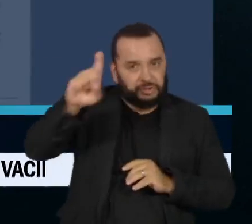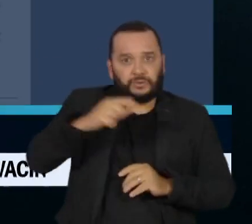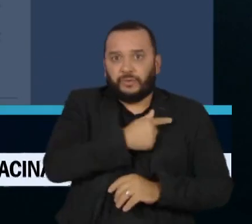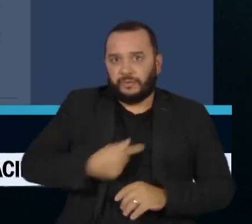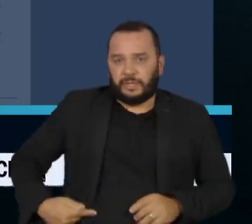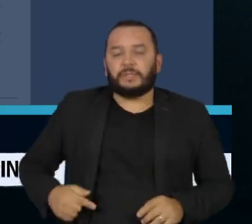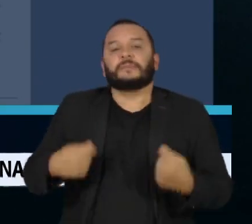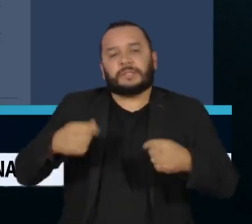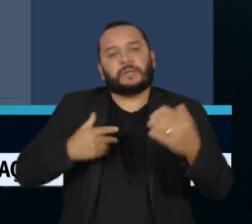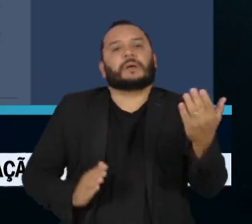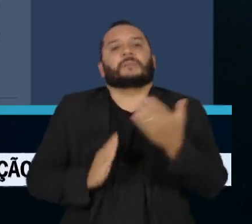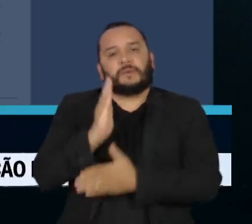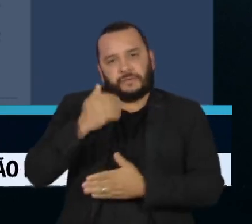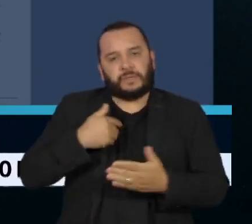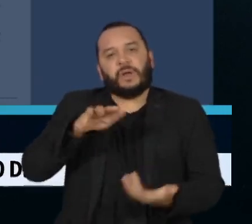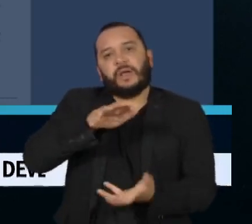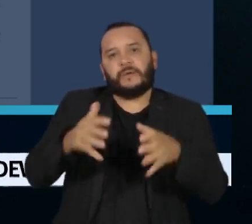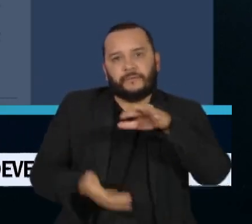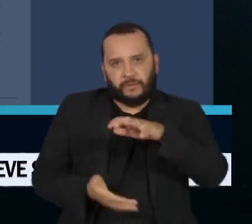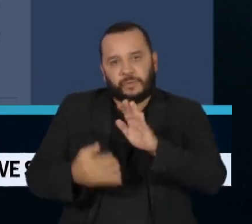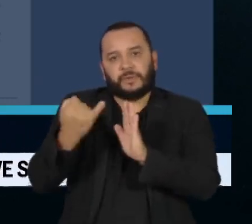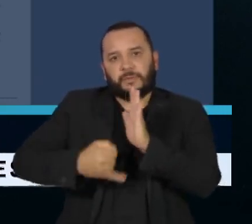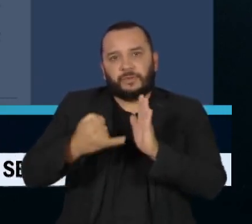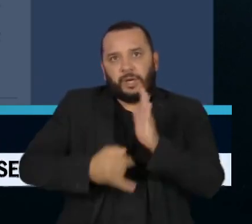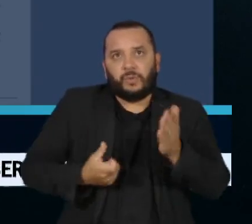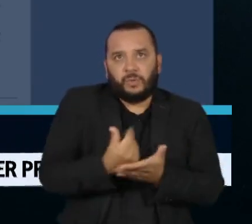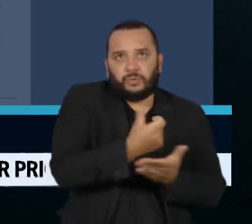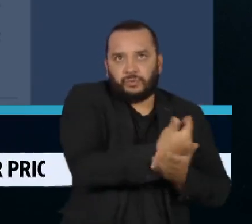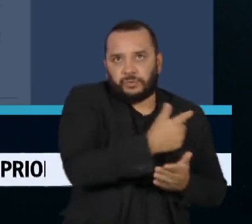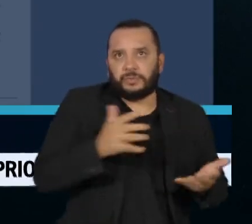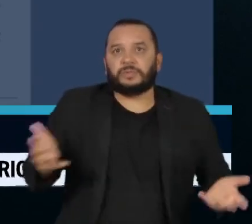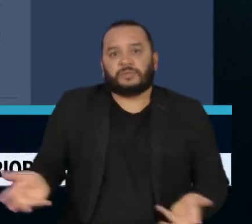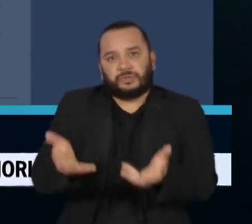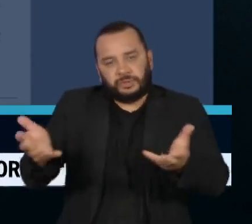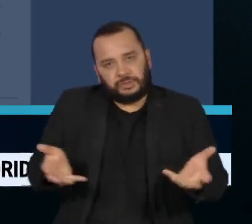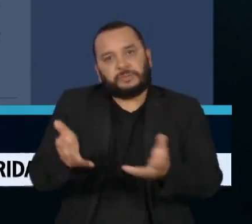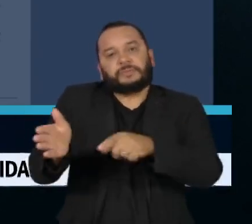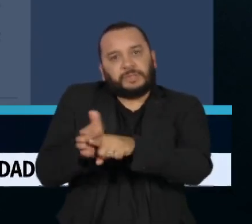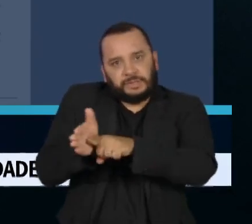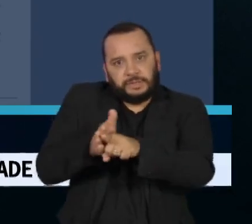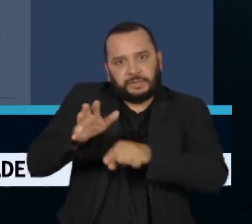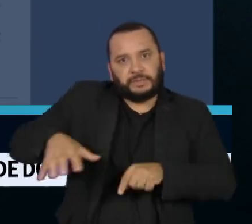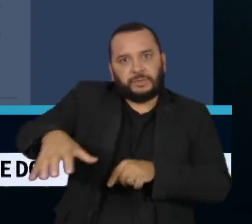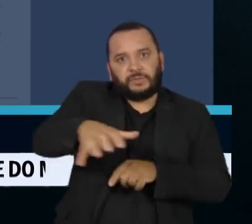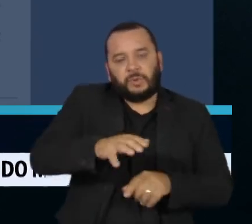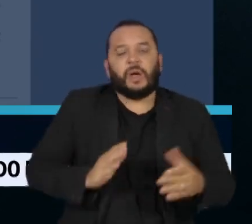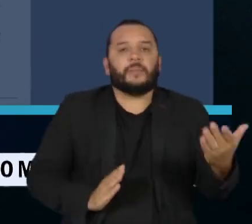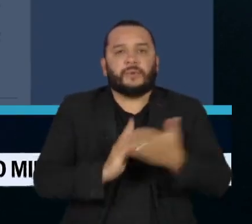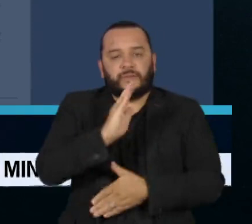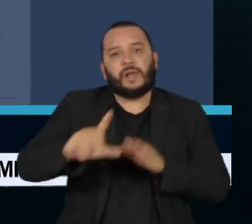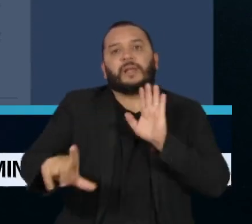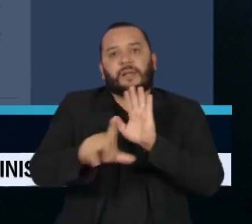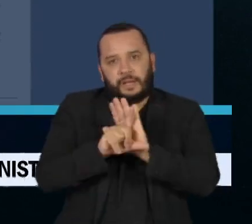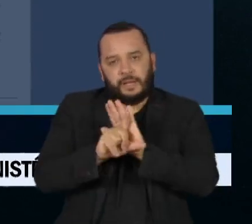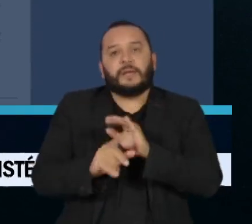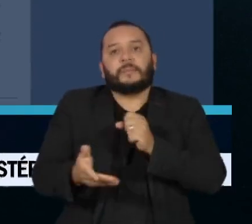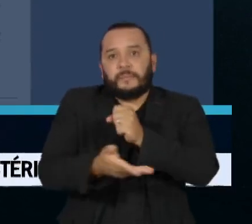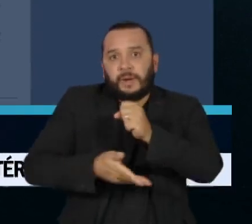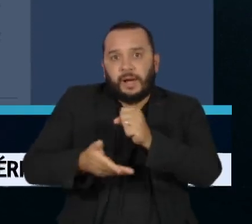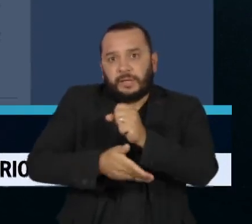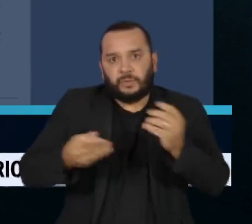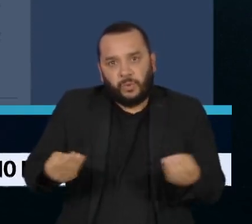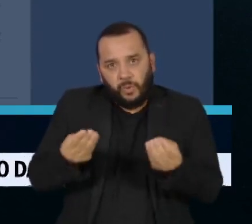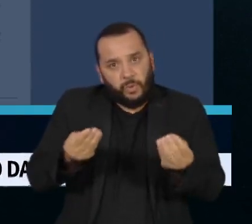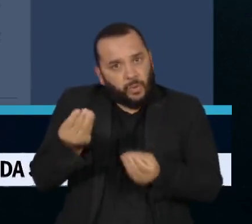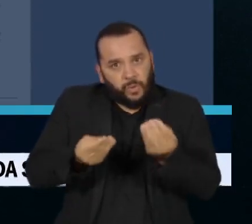da reforma tributária sobre o consumo, o estímulo à inovação e à pesquisa no setor, a aprovação da lei de base para regulamentar o mercado de